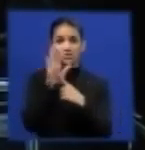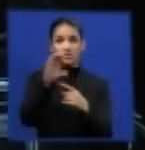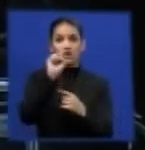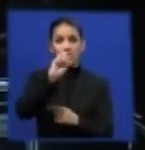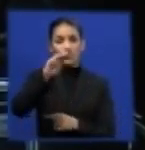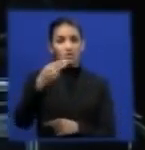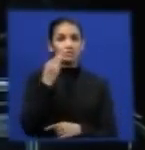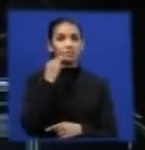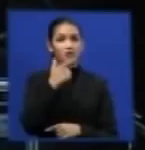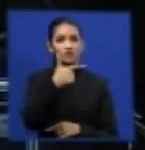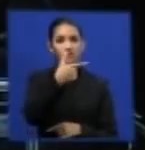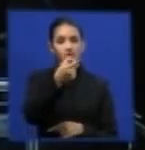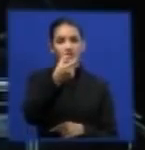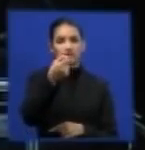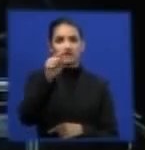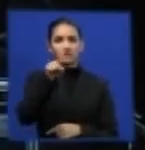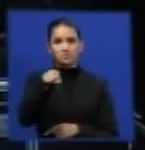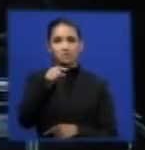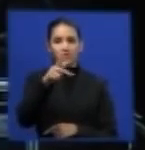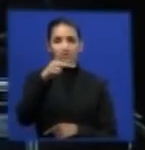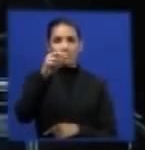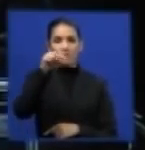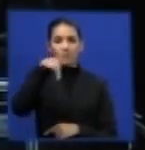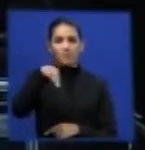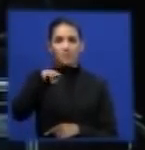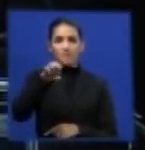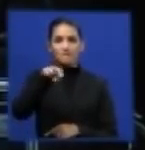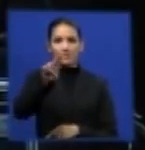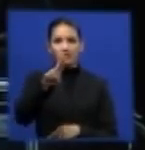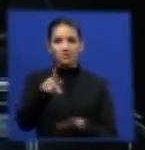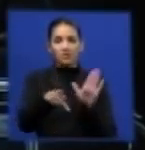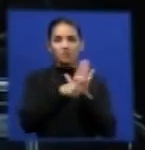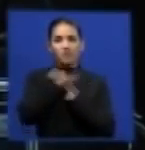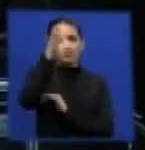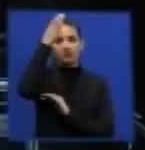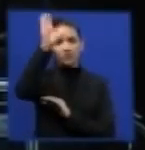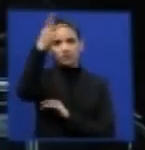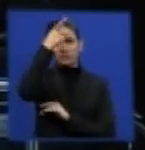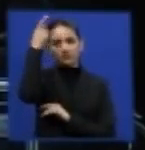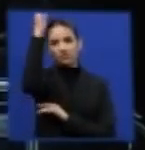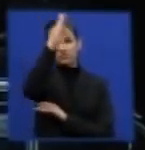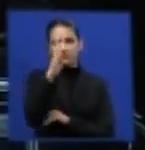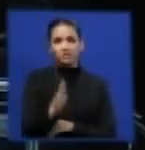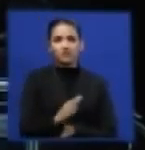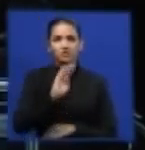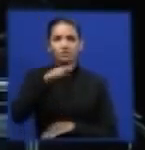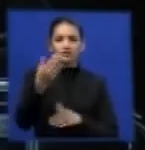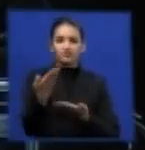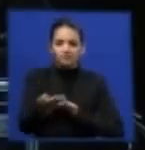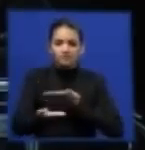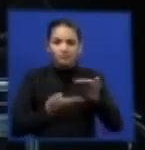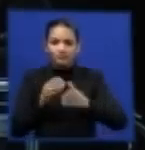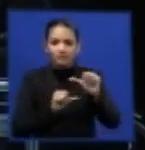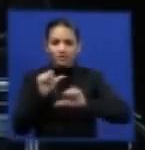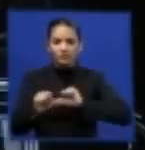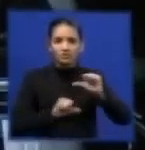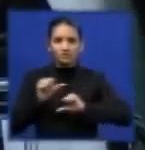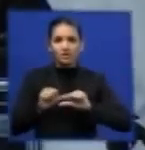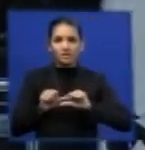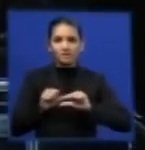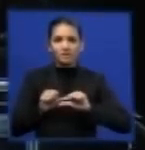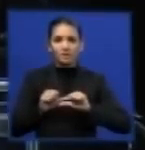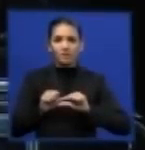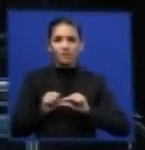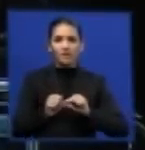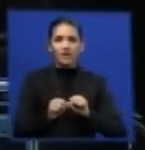milhões e 200 mil pneus, a cultura do consumidor brasileiro, quando vai trocar, vai na revenda de pneus novos, levar para